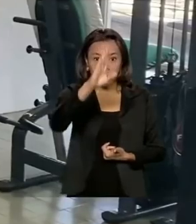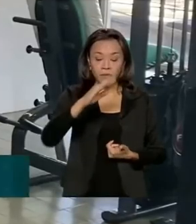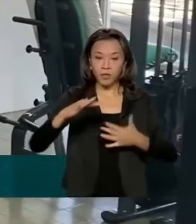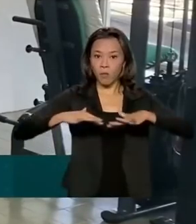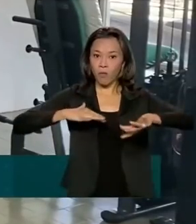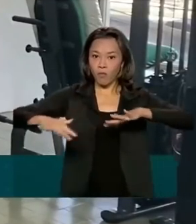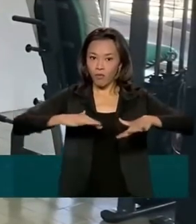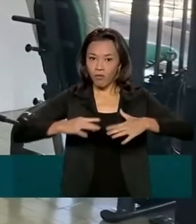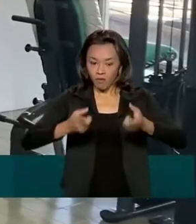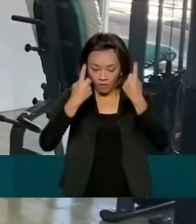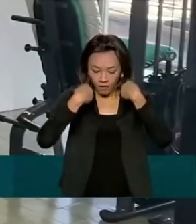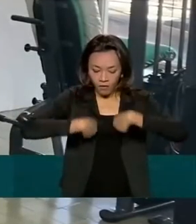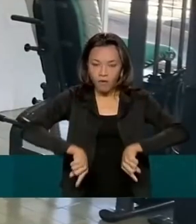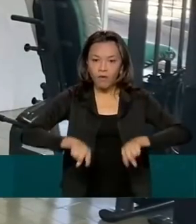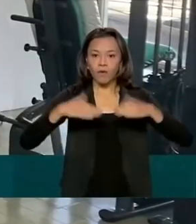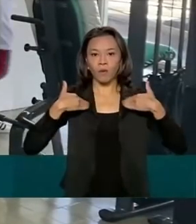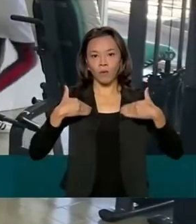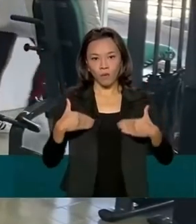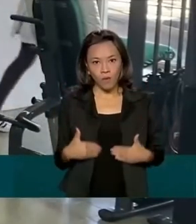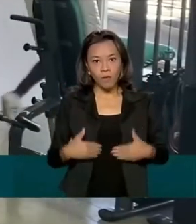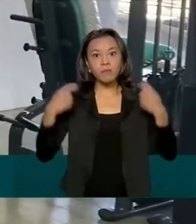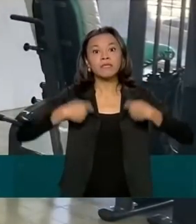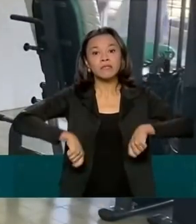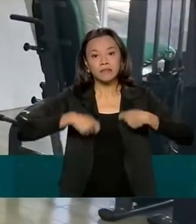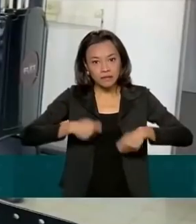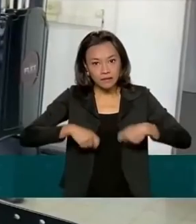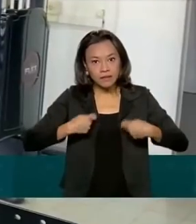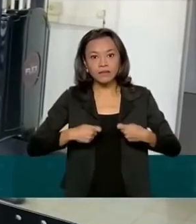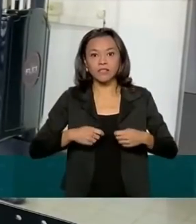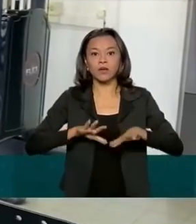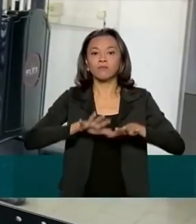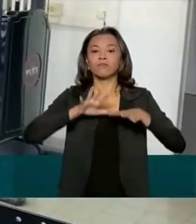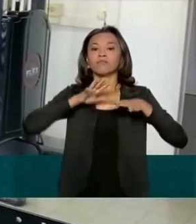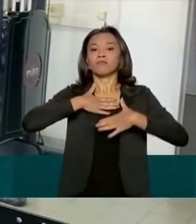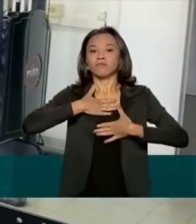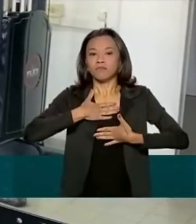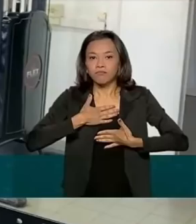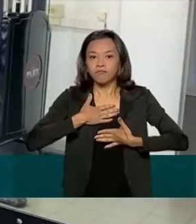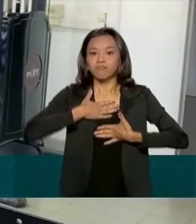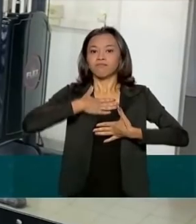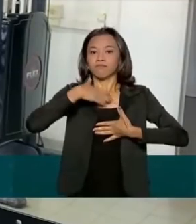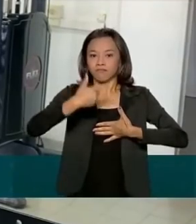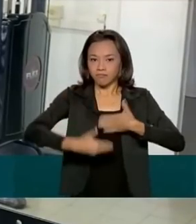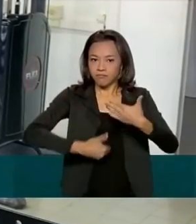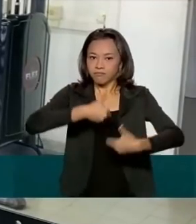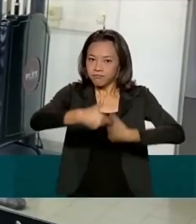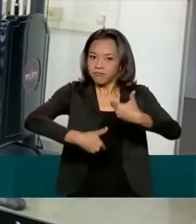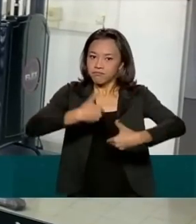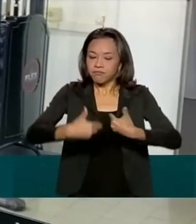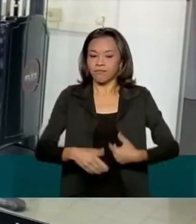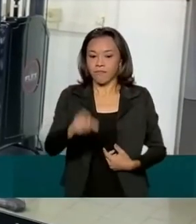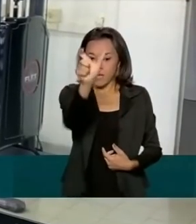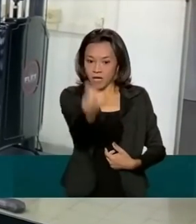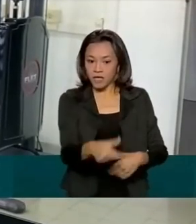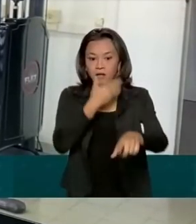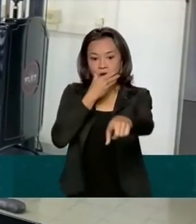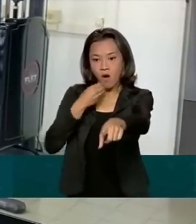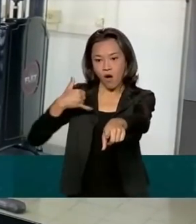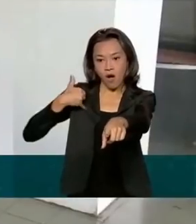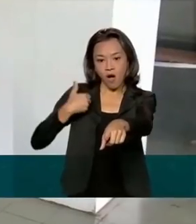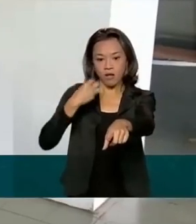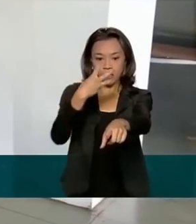e também de necessidade de reabilitação pulmonar. O motoboy Francisco, de 38 anos, é um desses